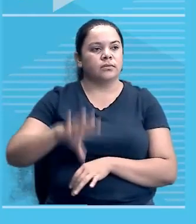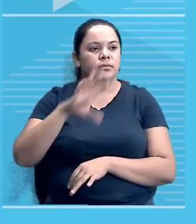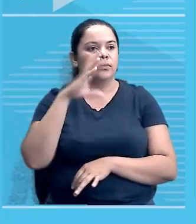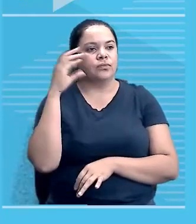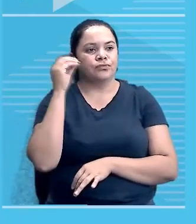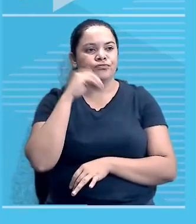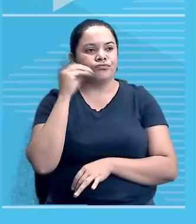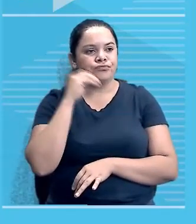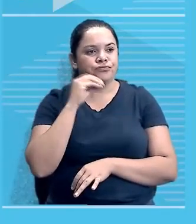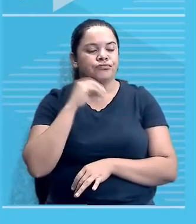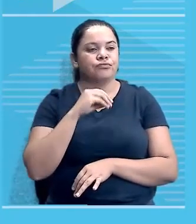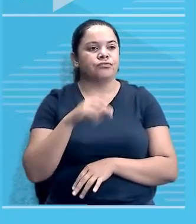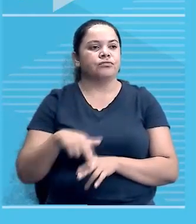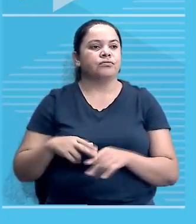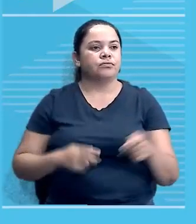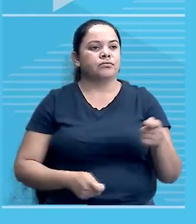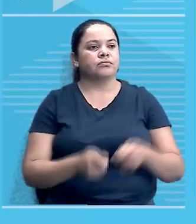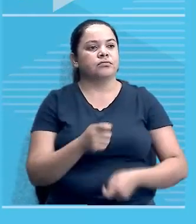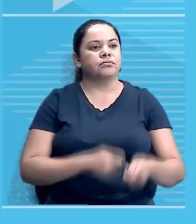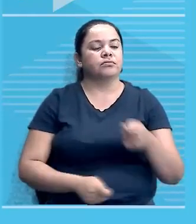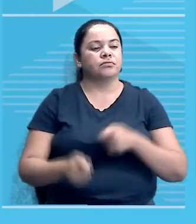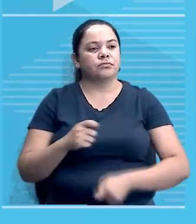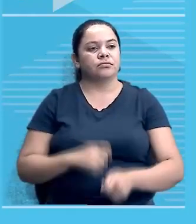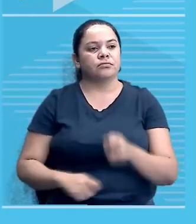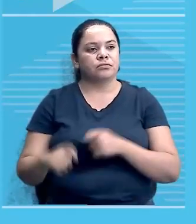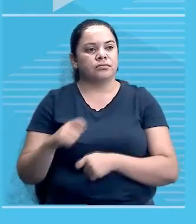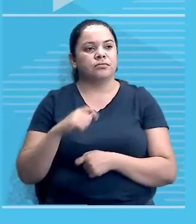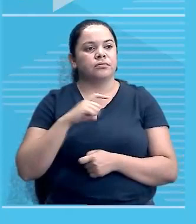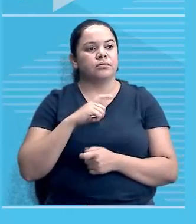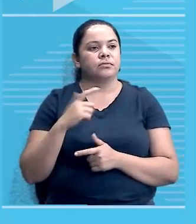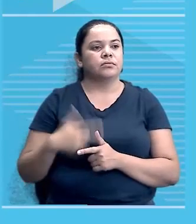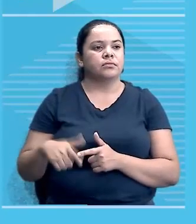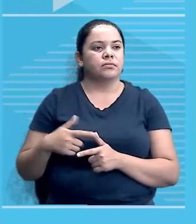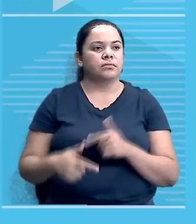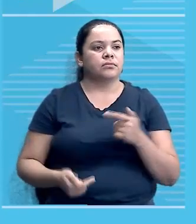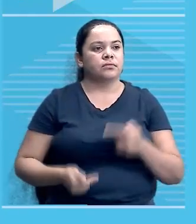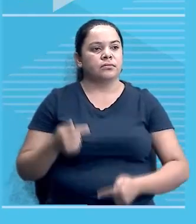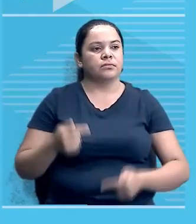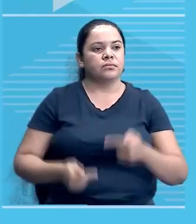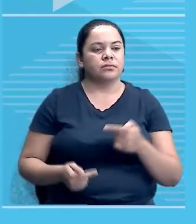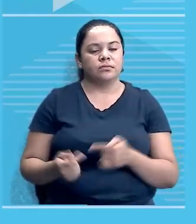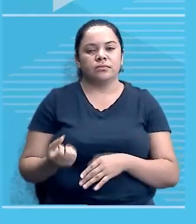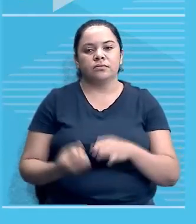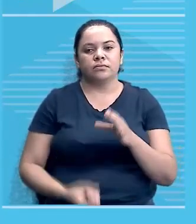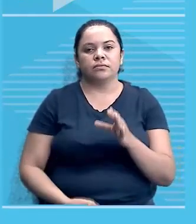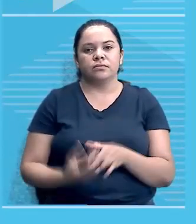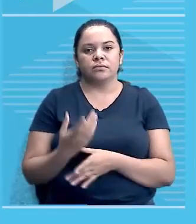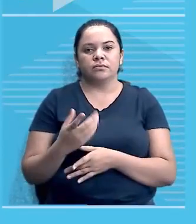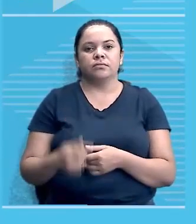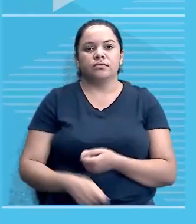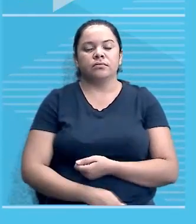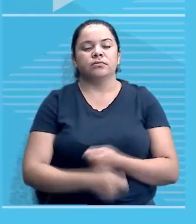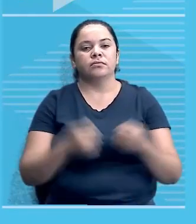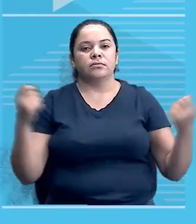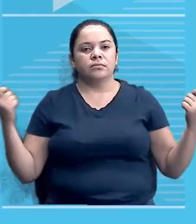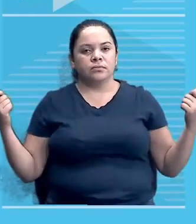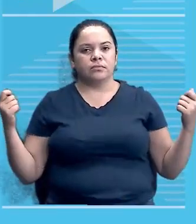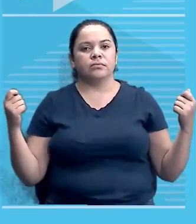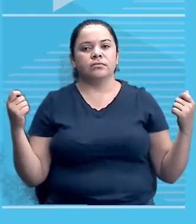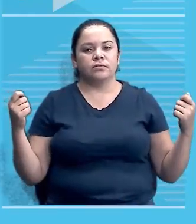por graves crises políticas, o que gerou a incapacidade de dominar as colônias africanas.